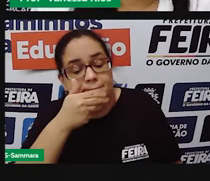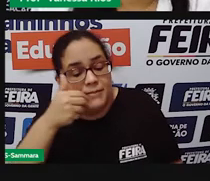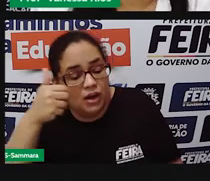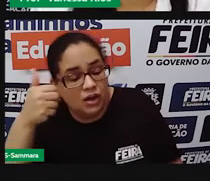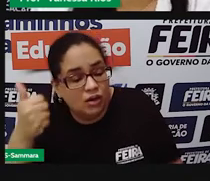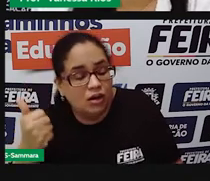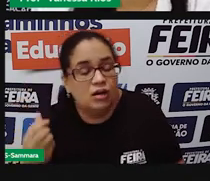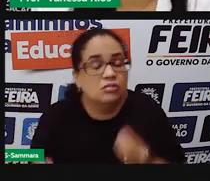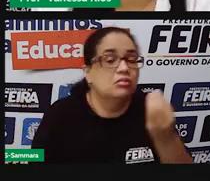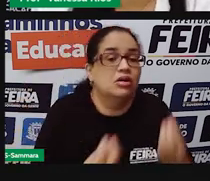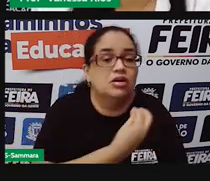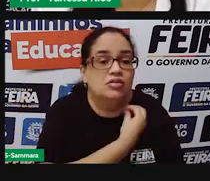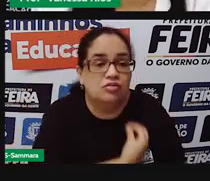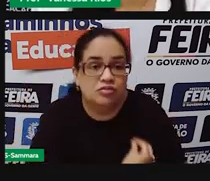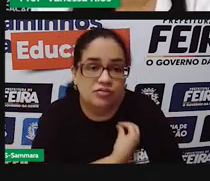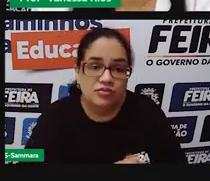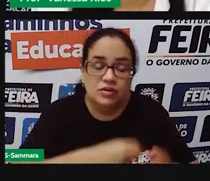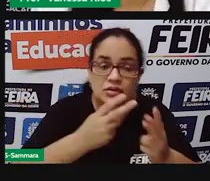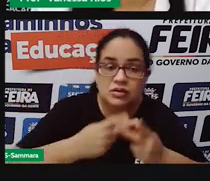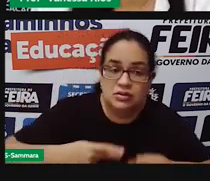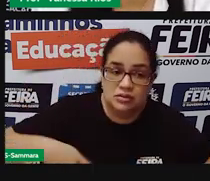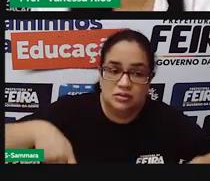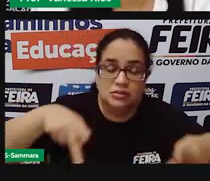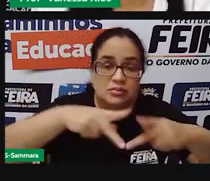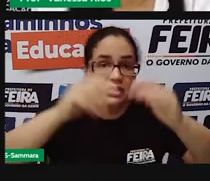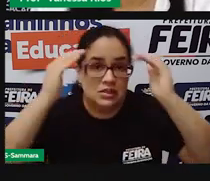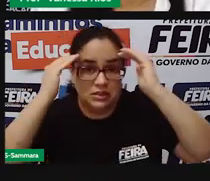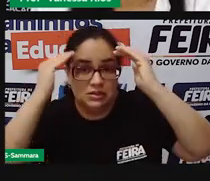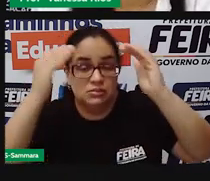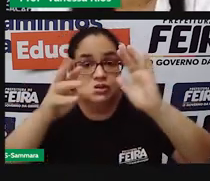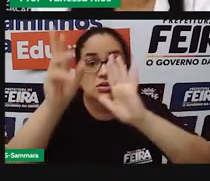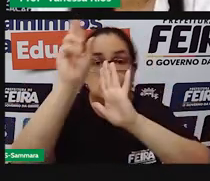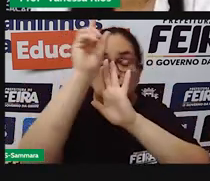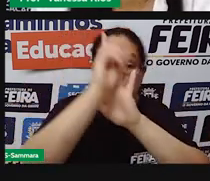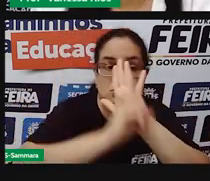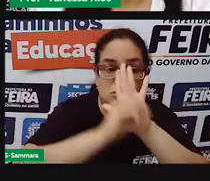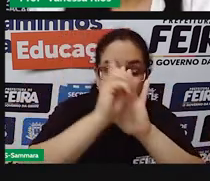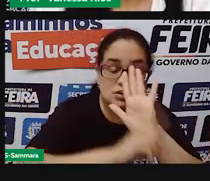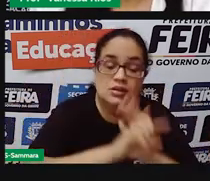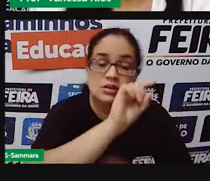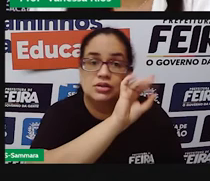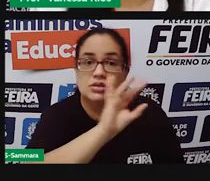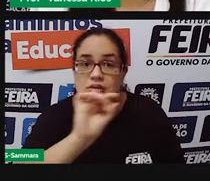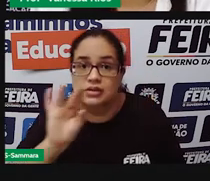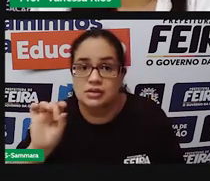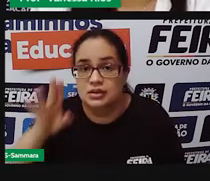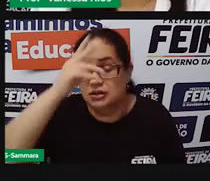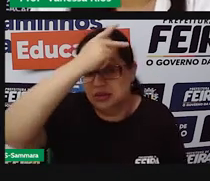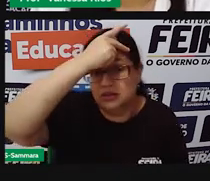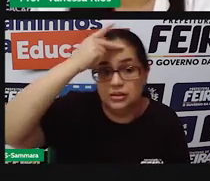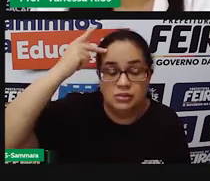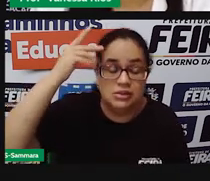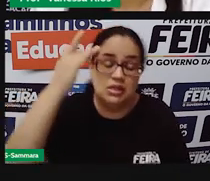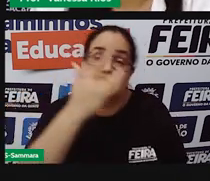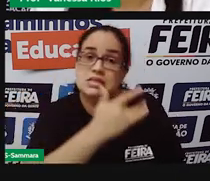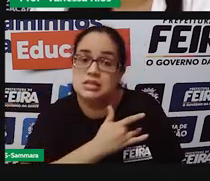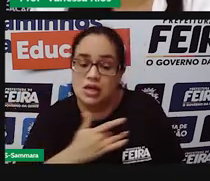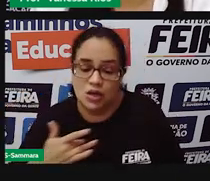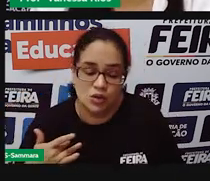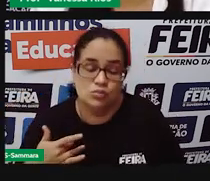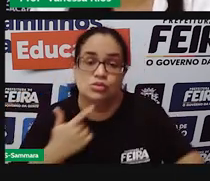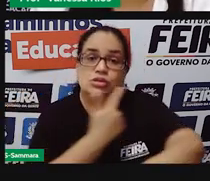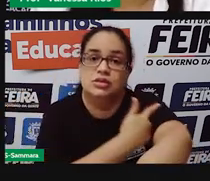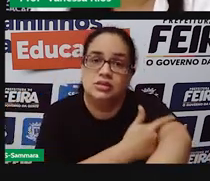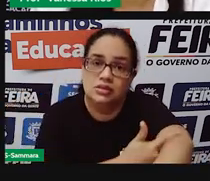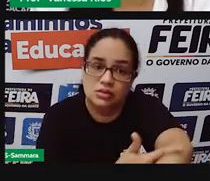população, obedecendo, respeitando aí os direitos que cada pessoa tem em relação à saúde, à educação,